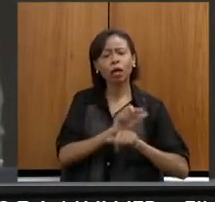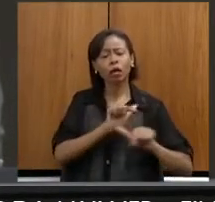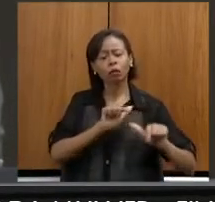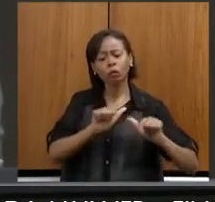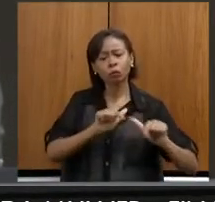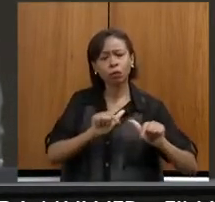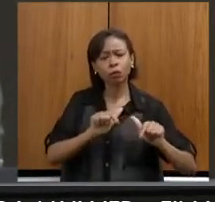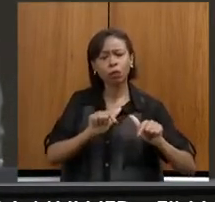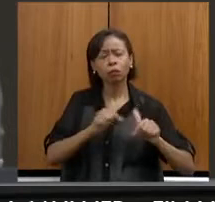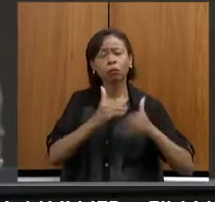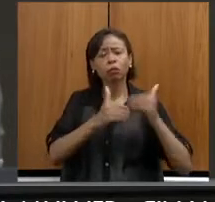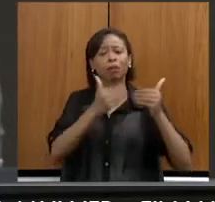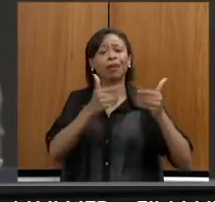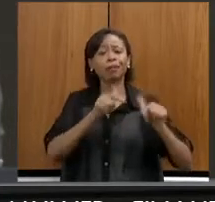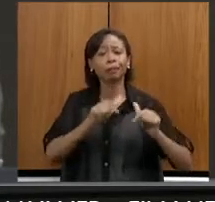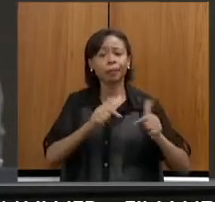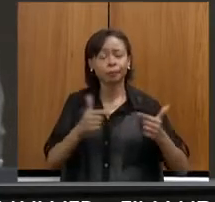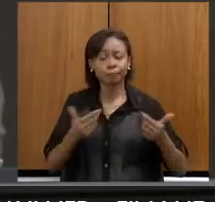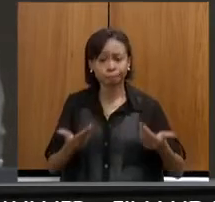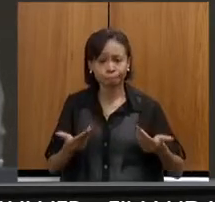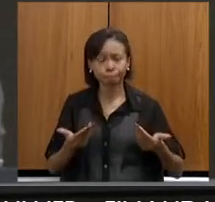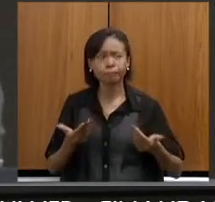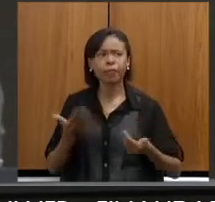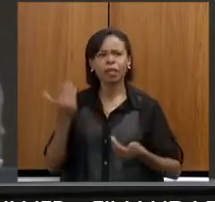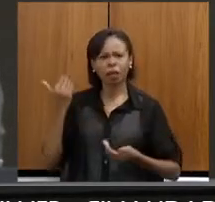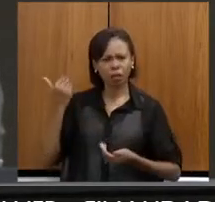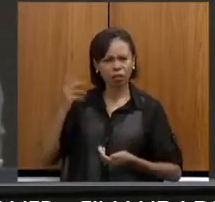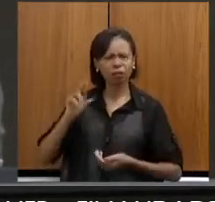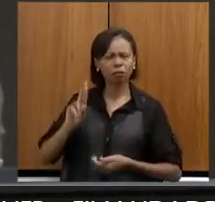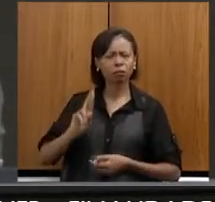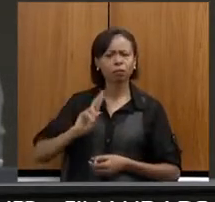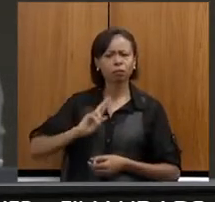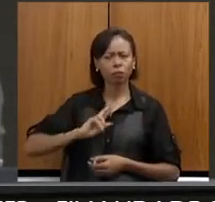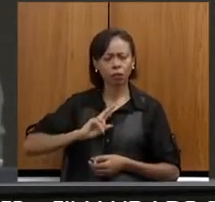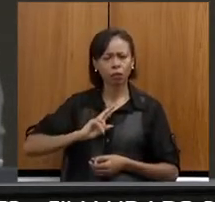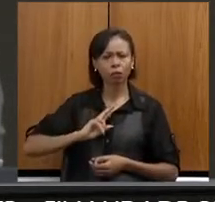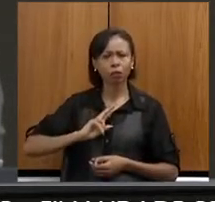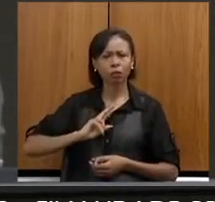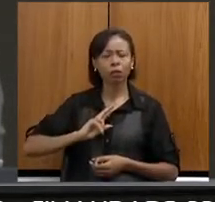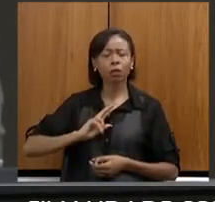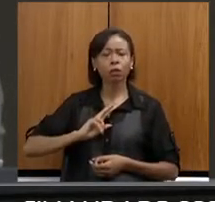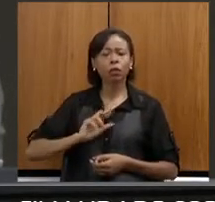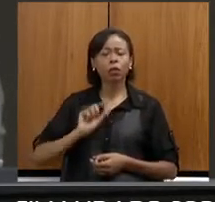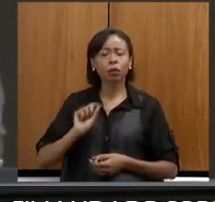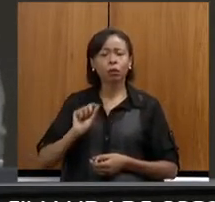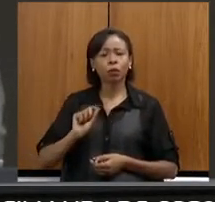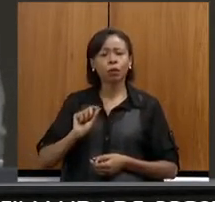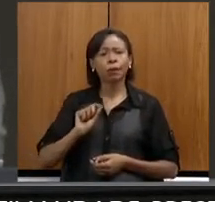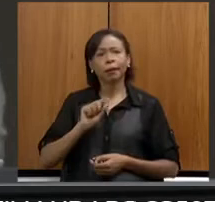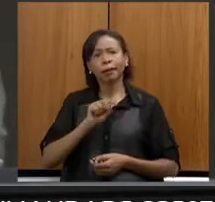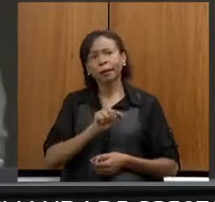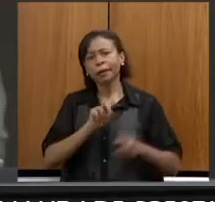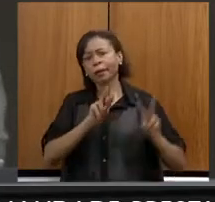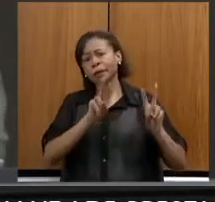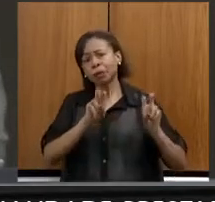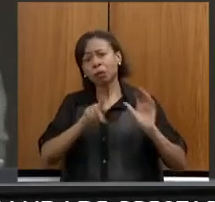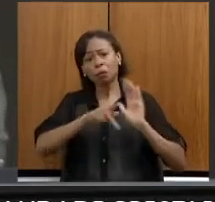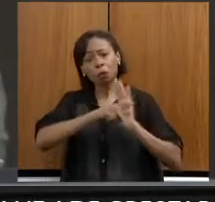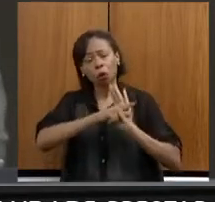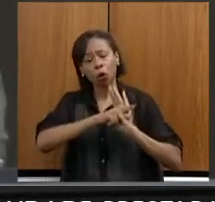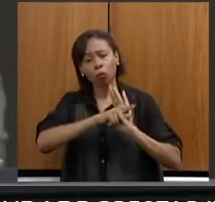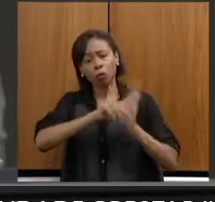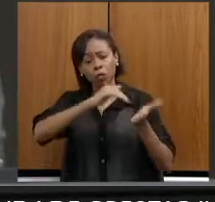eu tive até uma resposta que essa era uma questão da Secretaria de